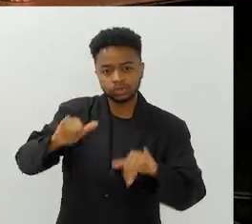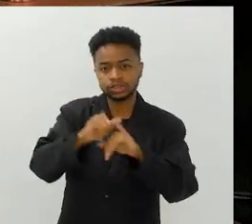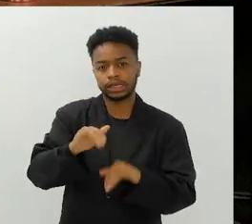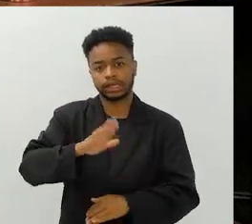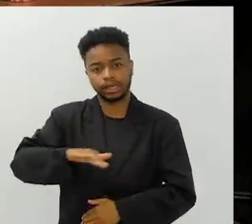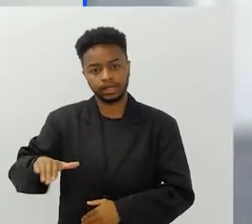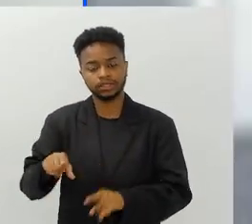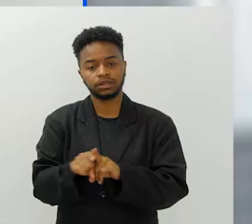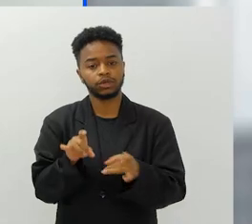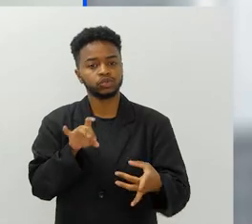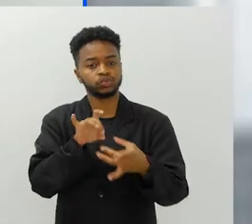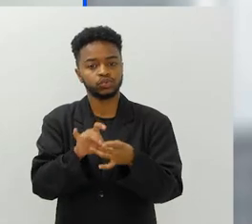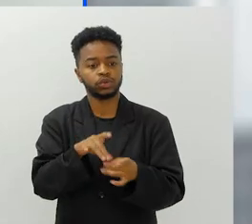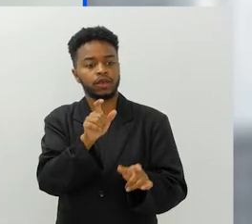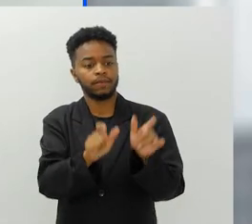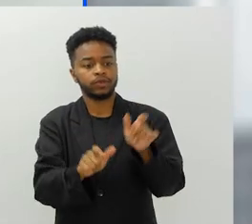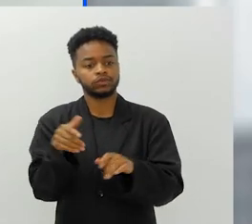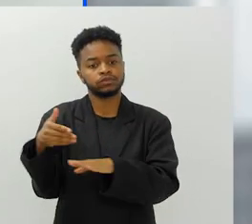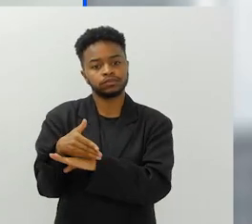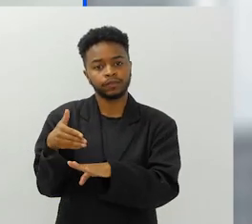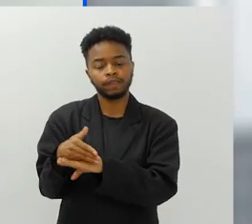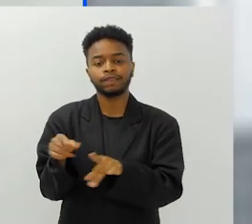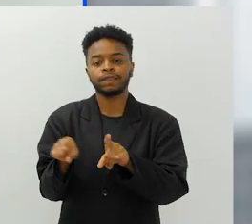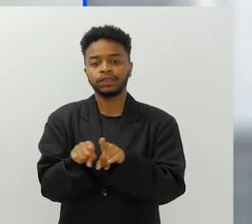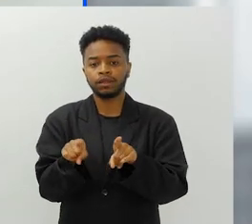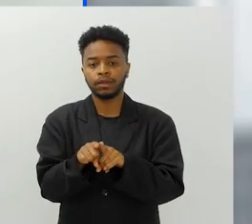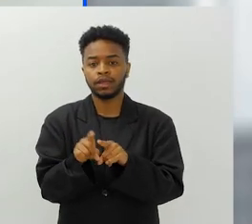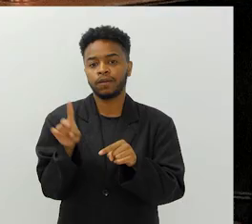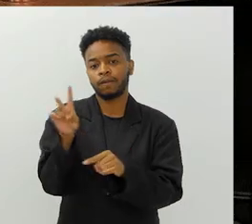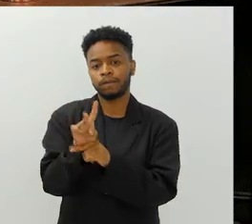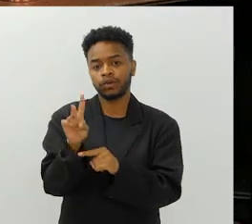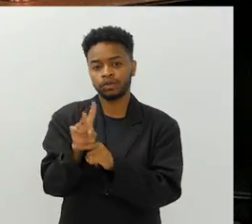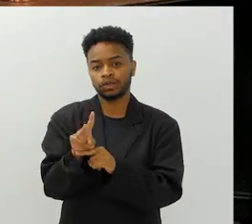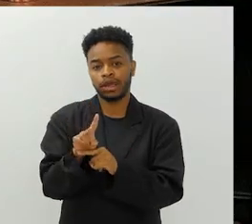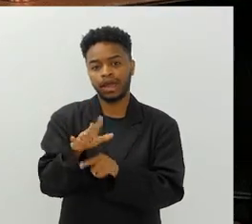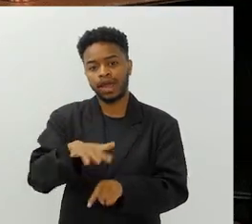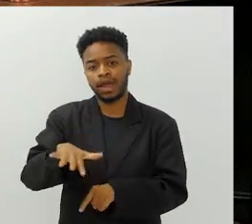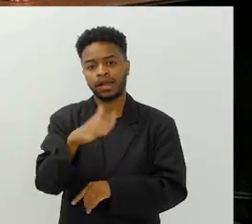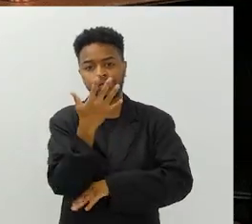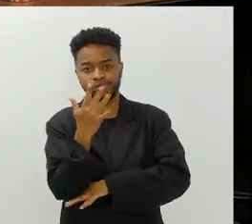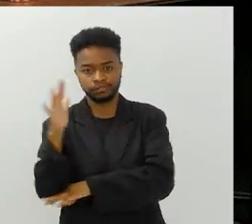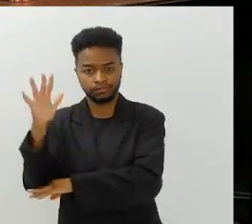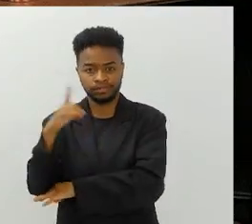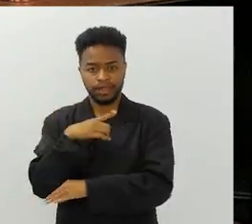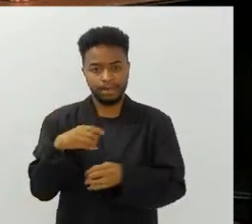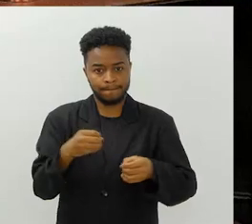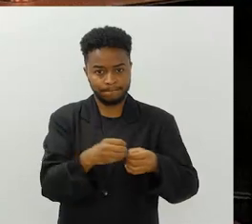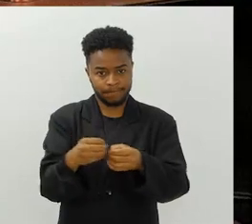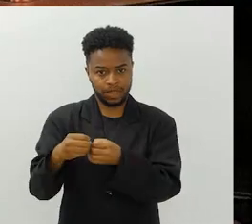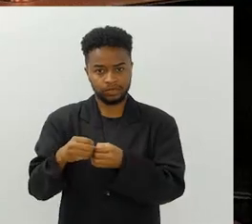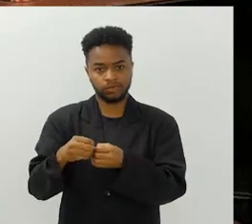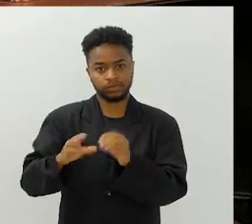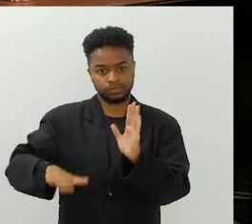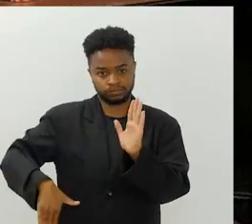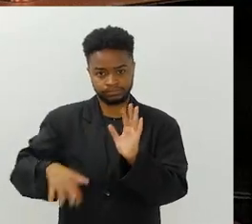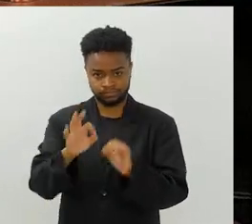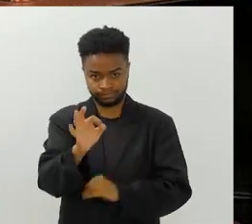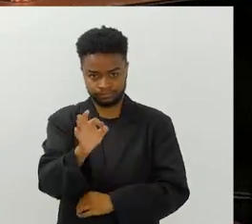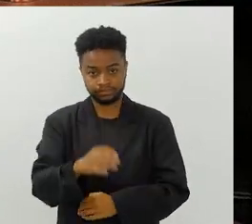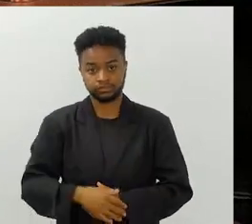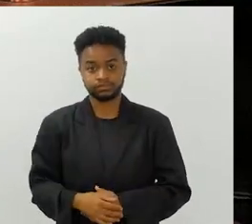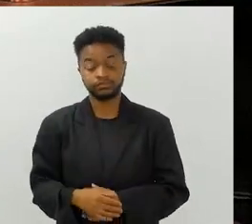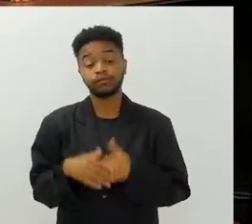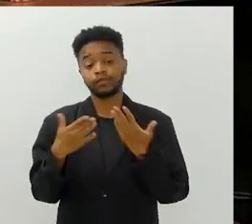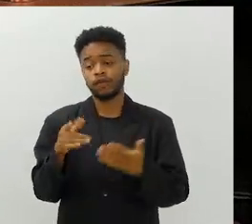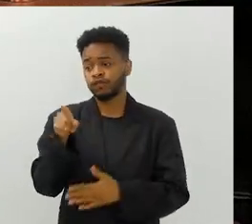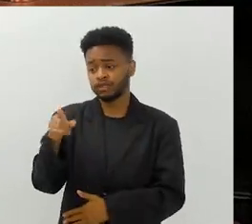conscientização dessas crianças, junto aos frequentadores e também de preservação daquela mata ali que tem no entorno da praia.